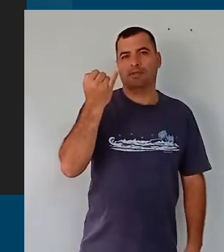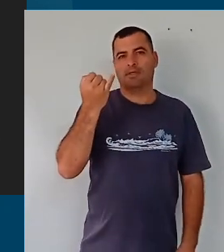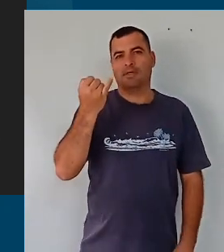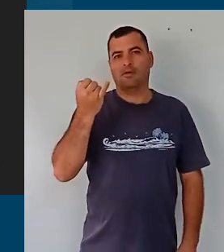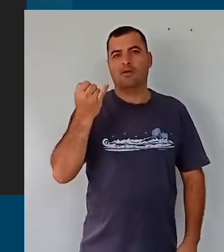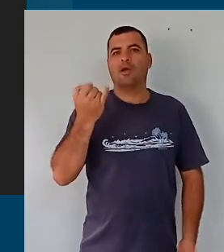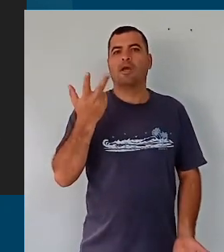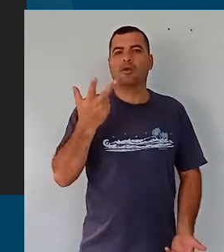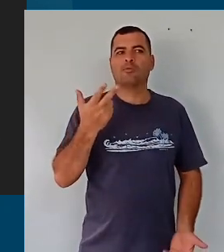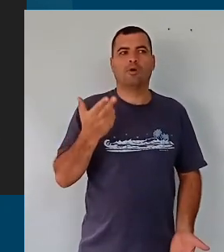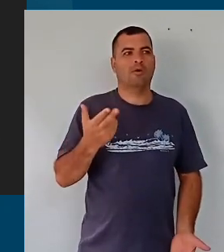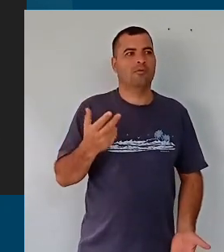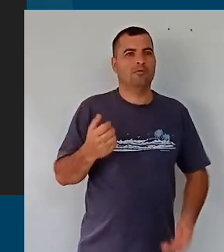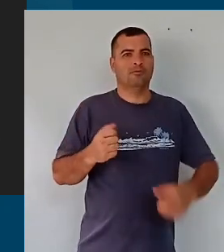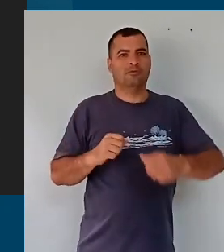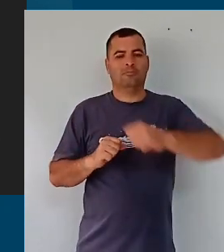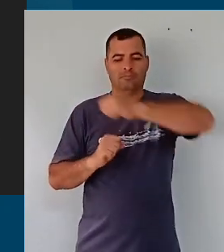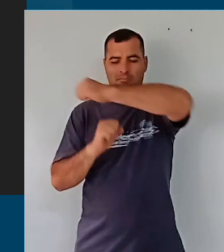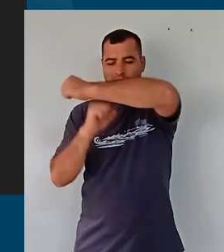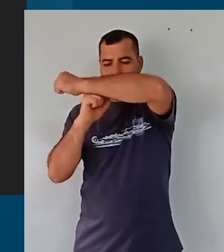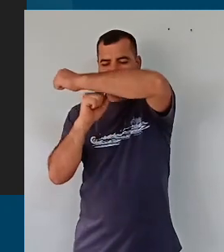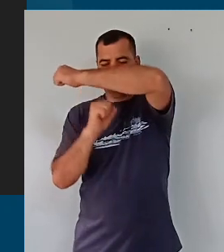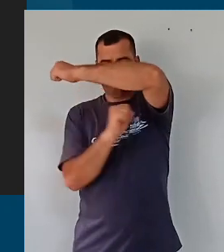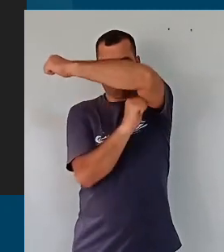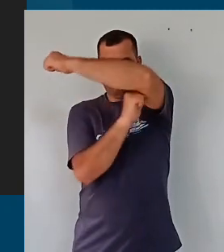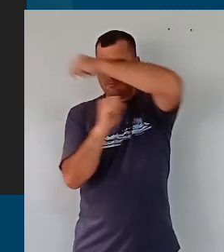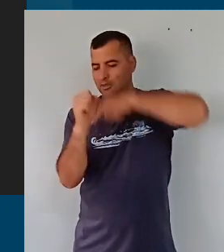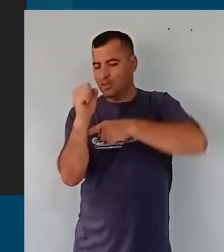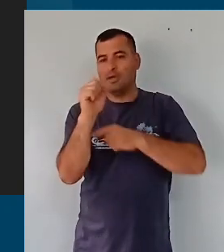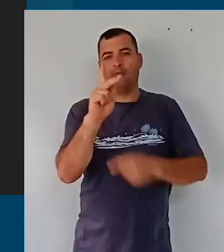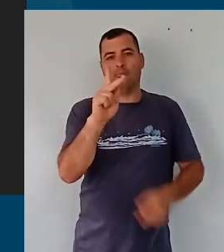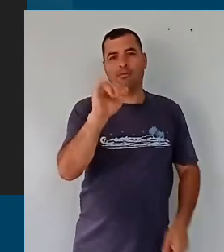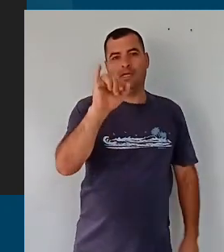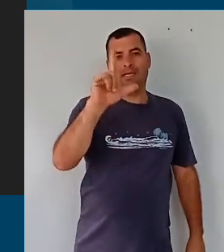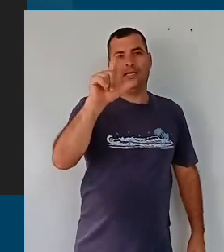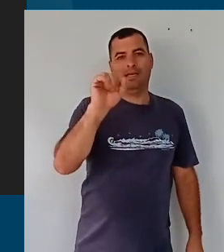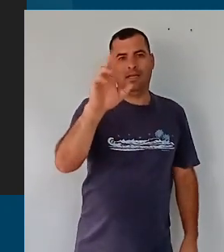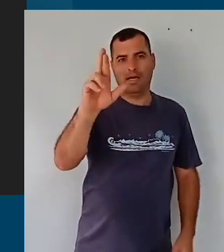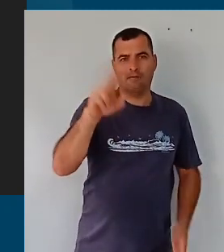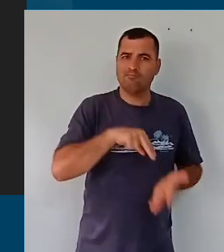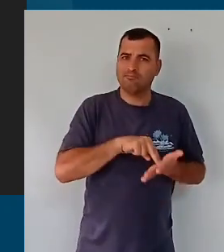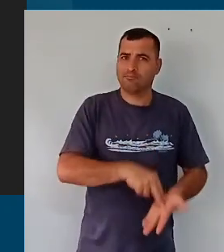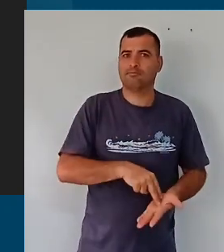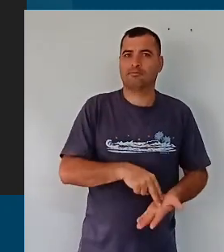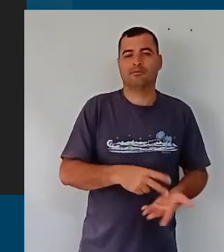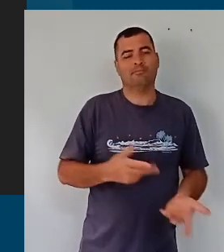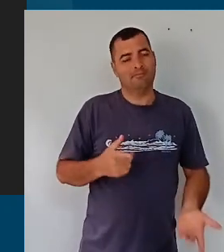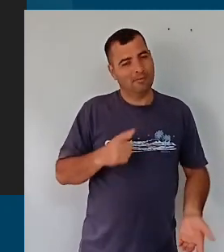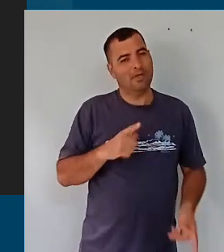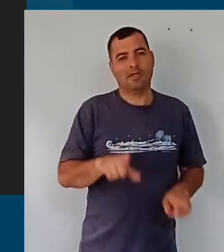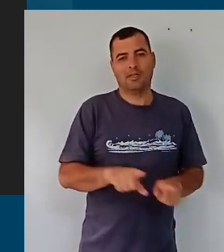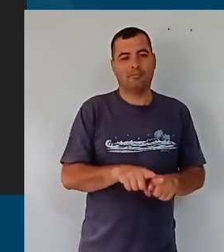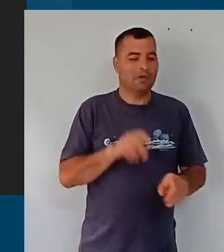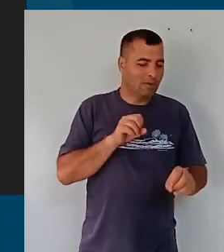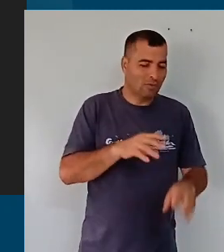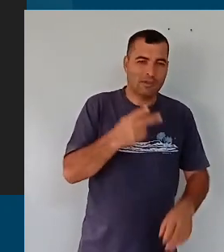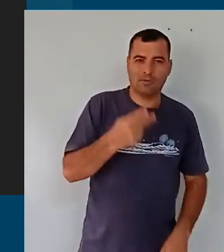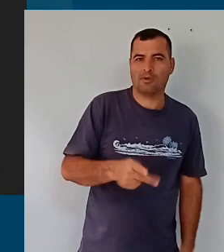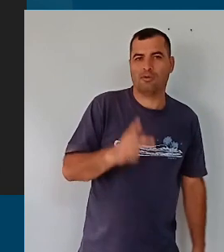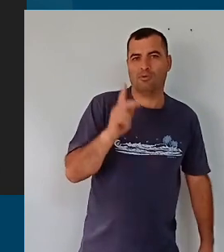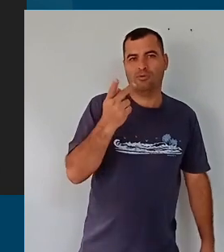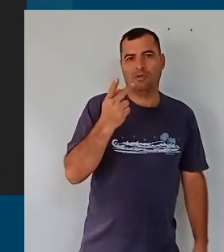pilar estratégico para a gente pensar a educação na nossa cidade, tudo passa por uma discussão curricular,